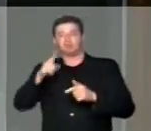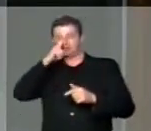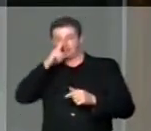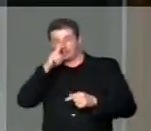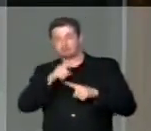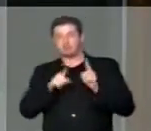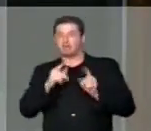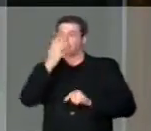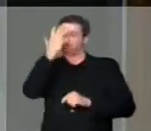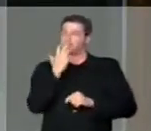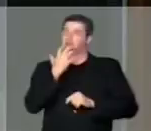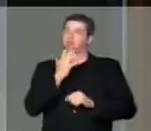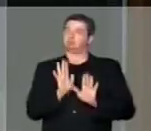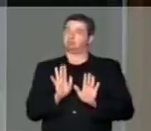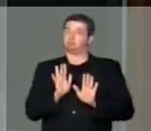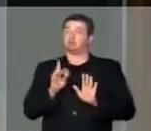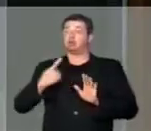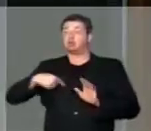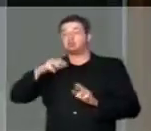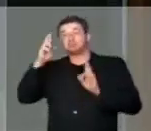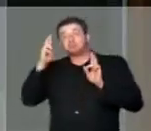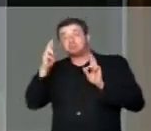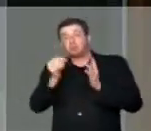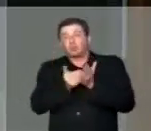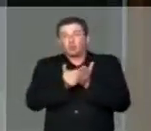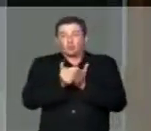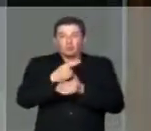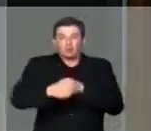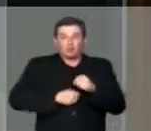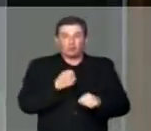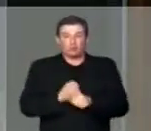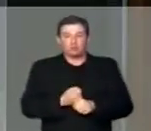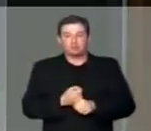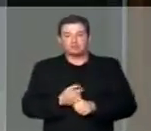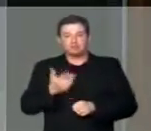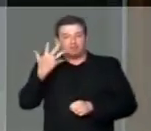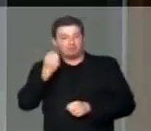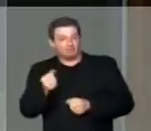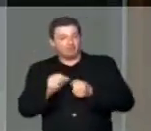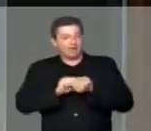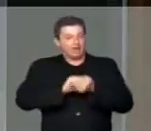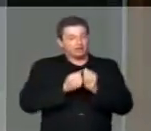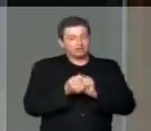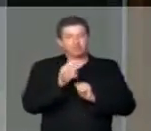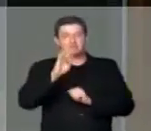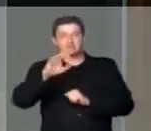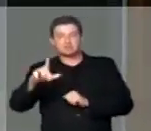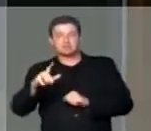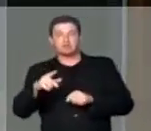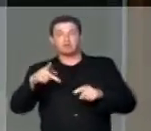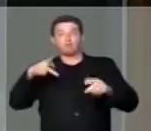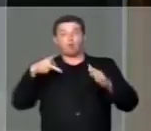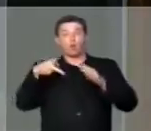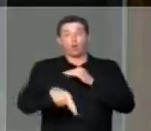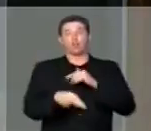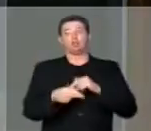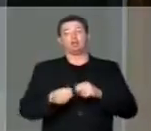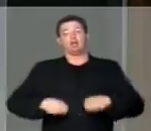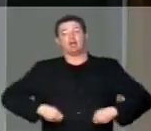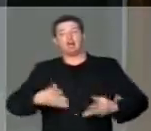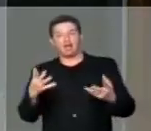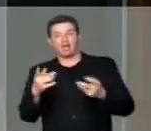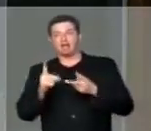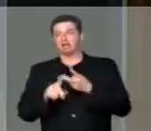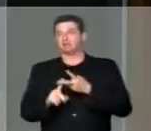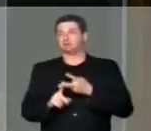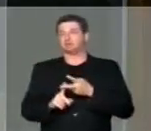seriedade, nós esperávamos que no início desses trabalhos, a gente pudesse fazer o ajuste fiscal com um corte profundo de despesas.